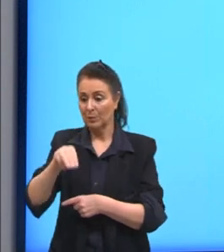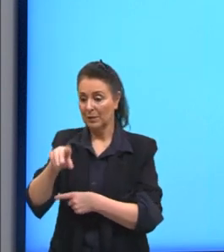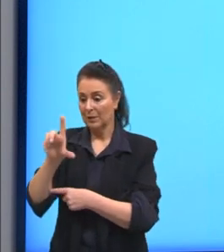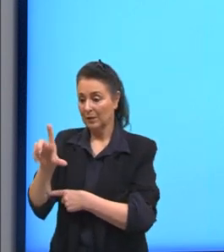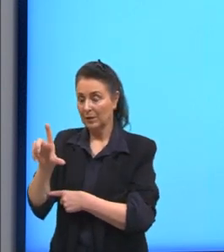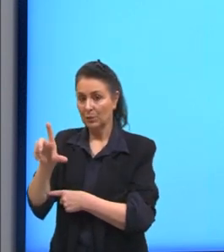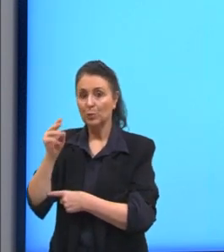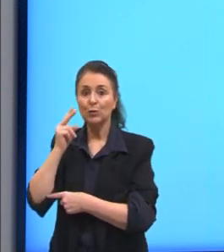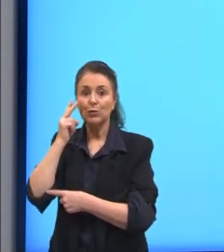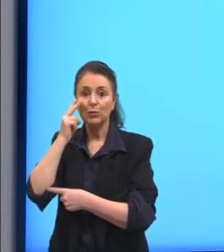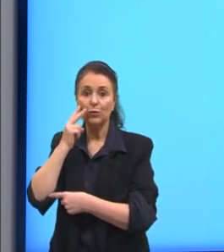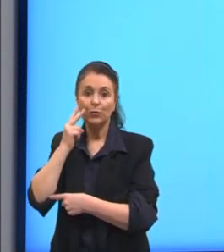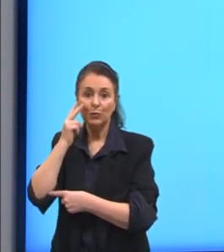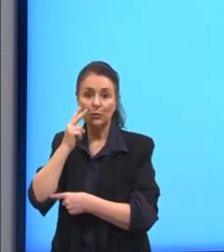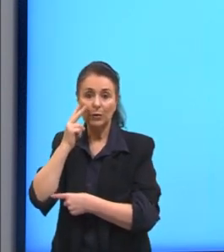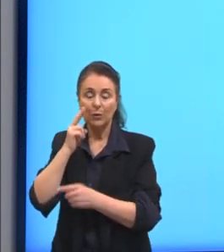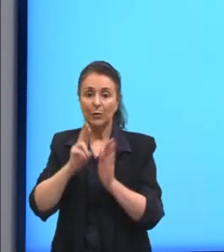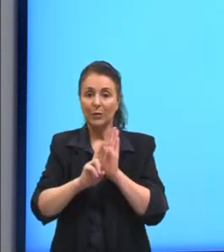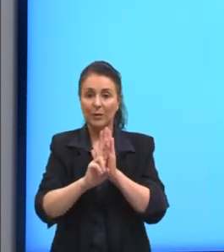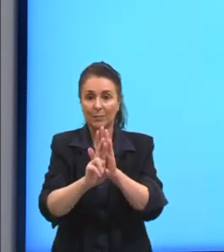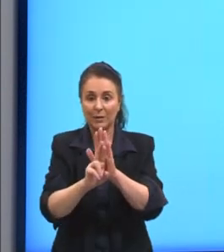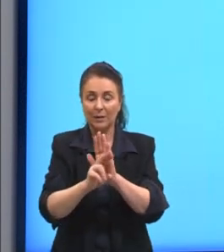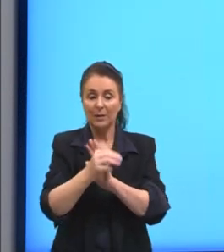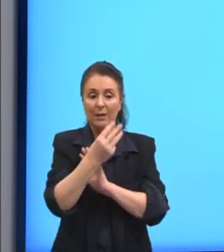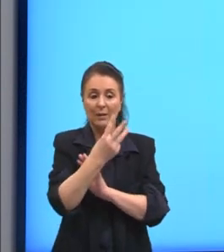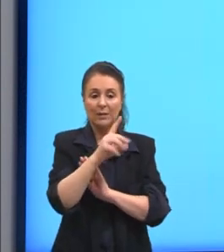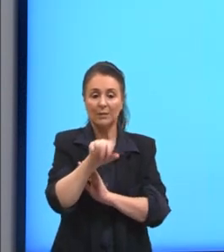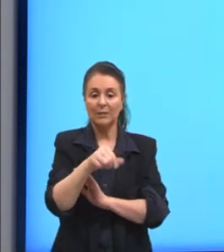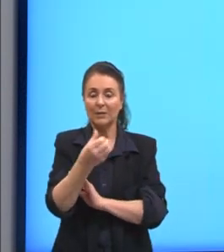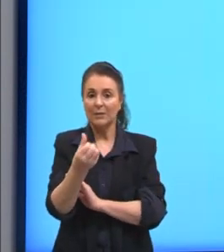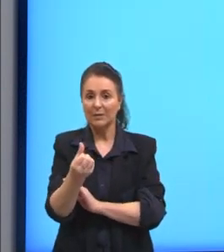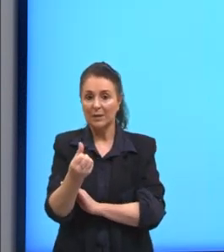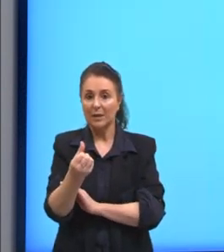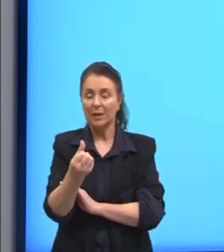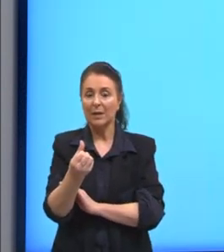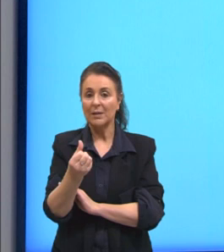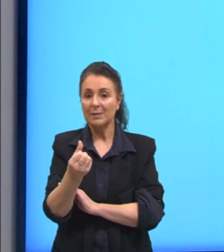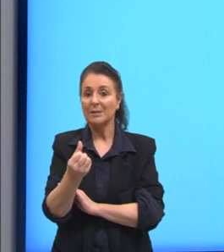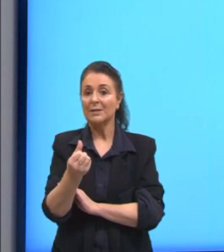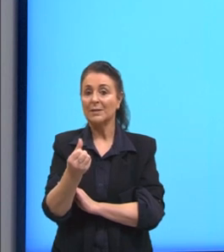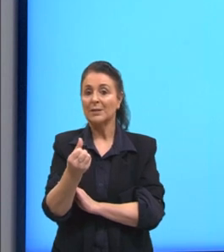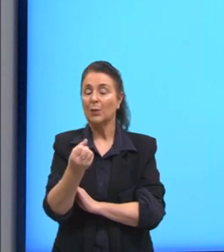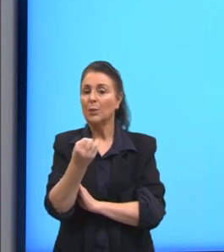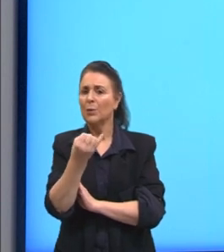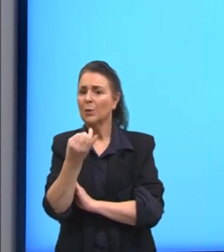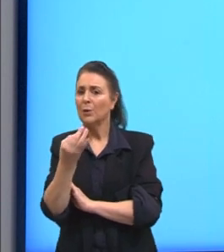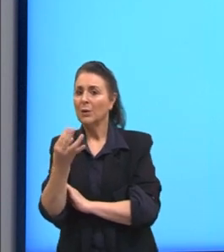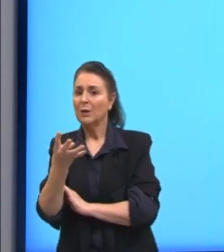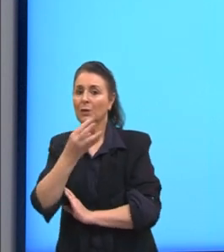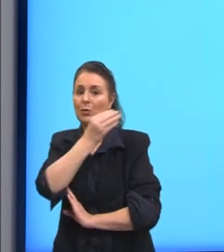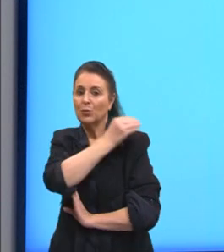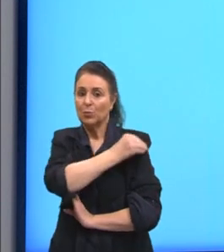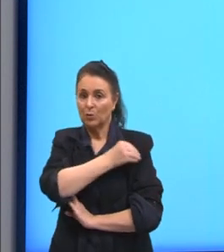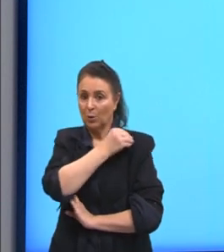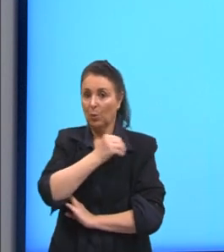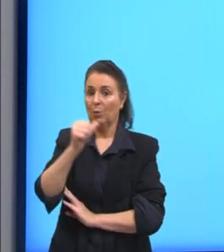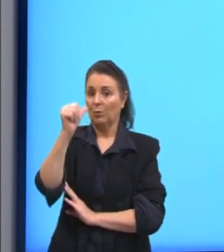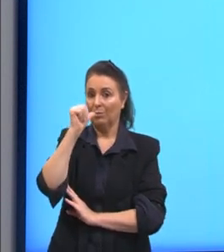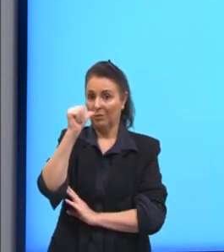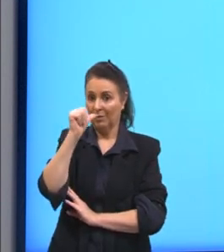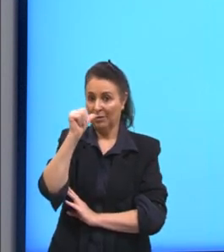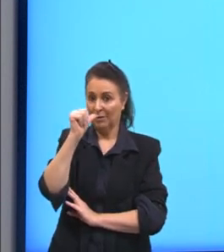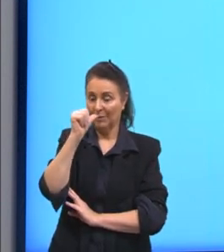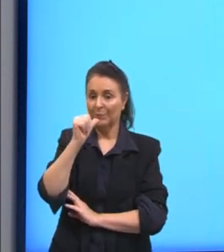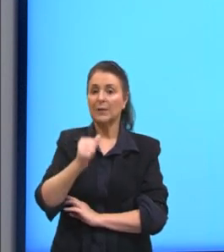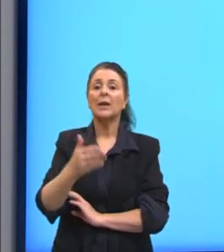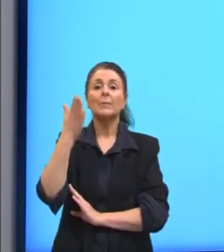de vinho representa ali a 3,6 unidades de álcool ingerida. Mas